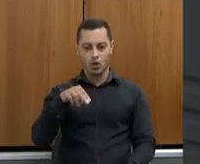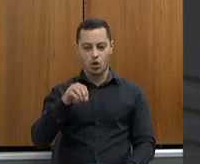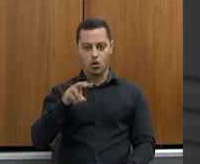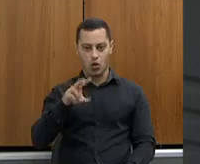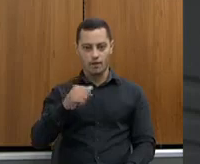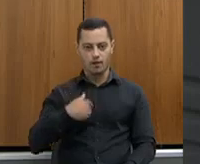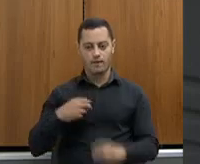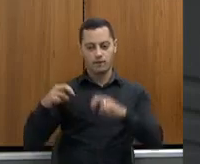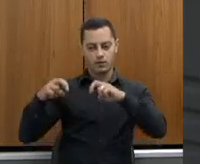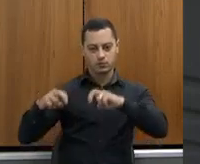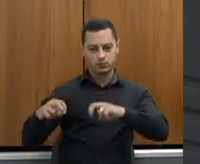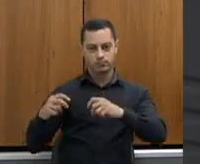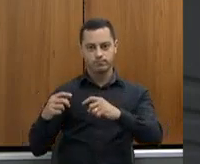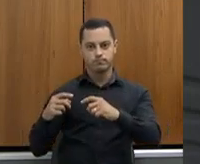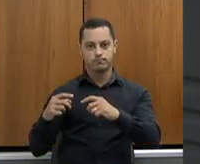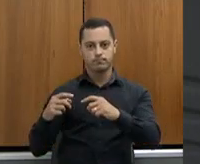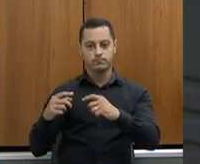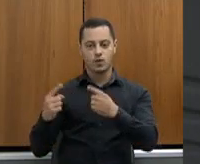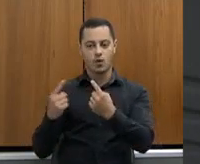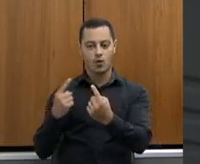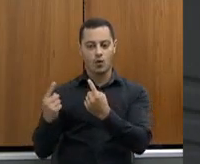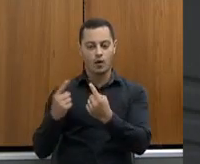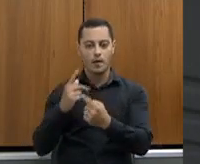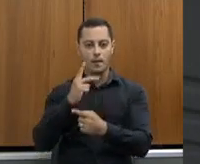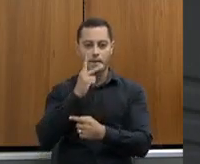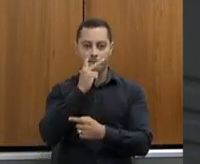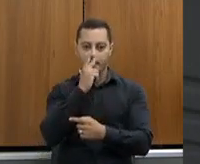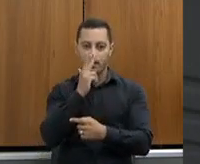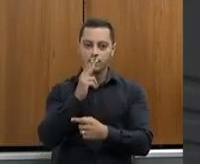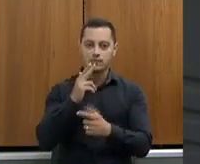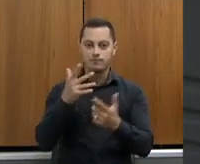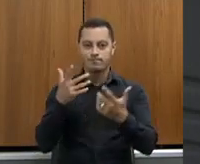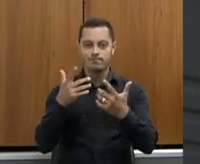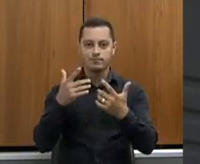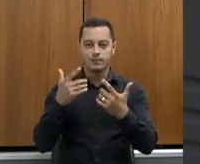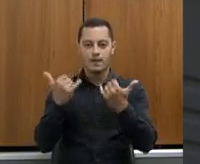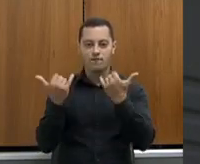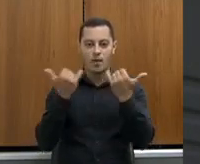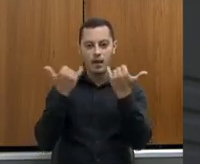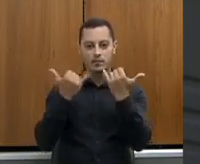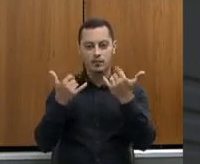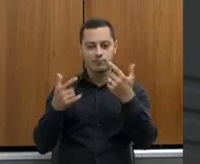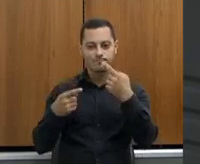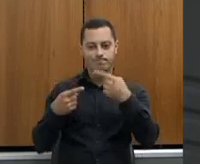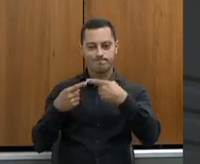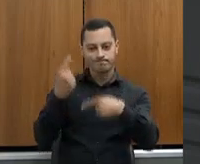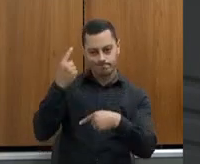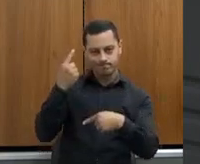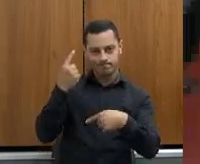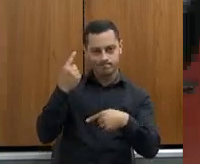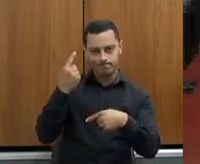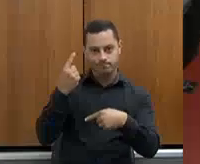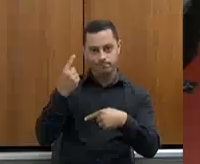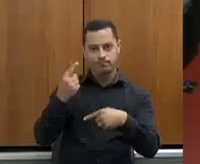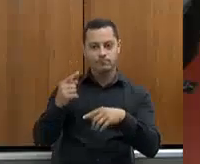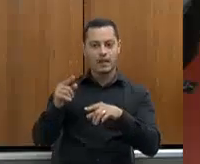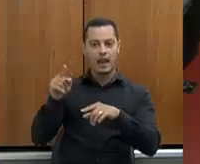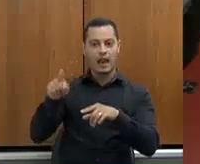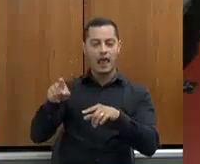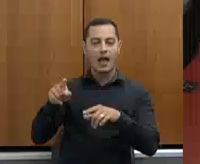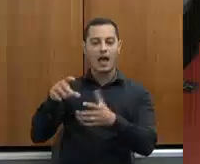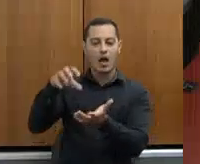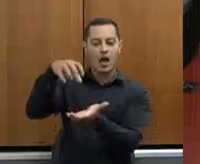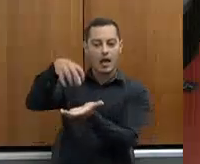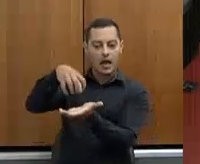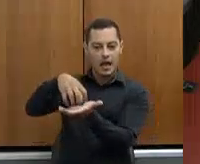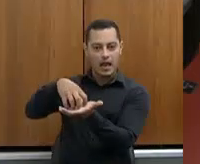com o Cláudio Bortolini, está vendo, parece um mal entendido, o que vai ter lá é uma reestruturação, Otávio, da regional, mas não é para acabar